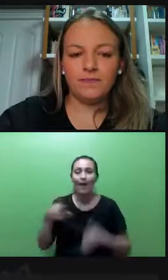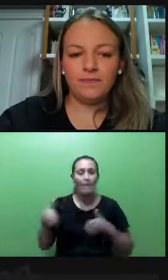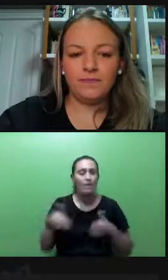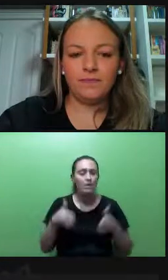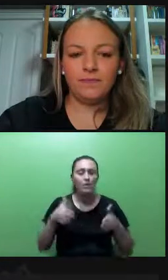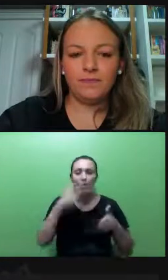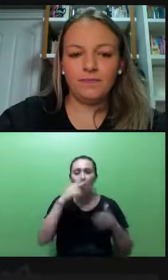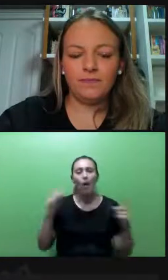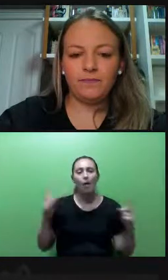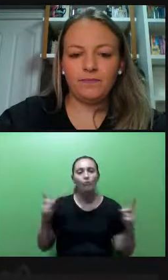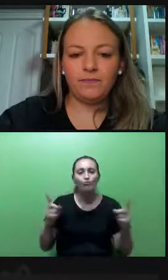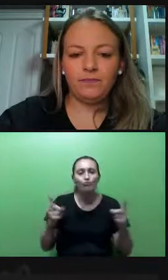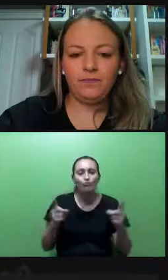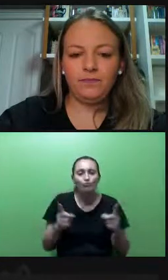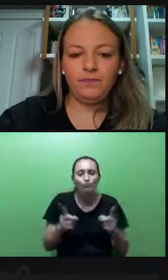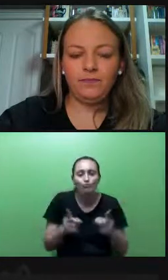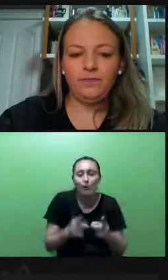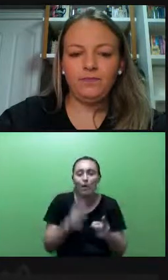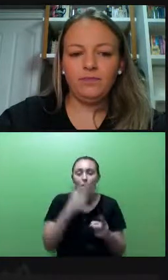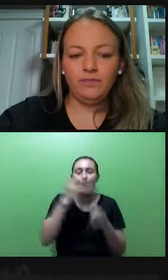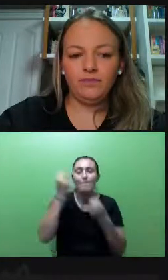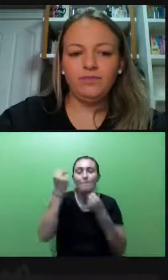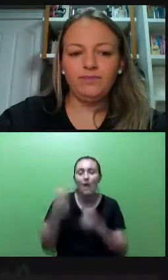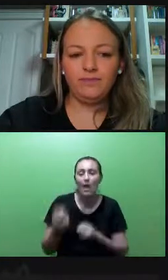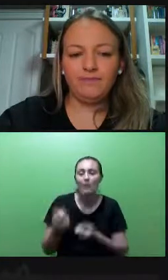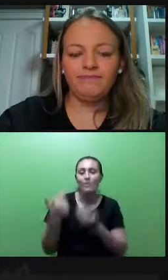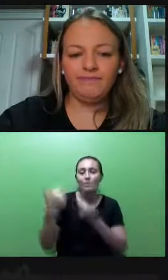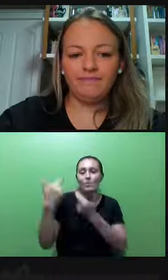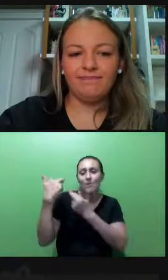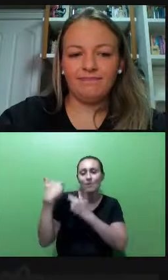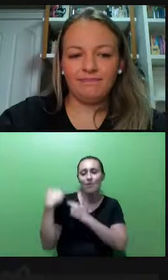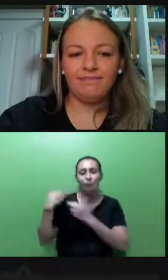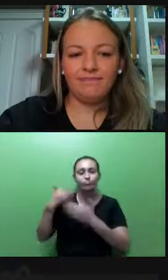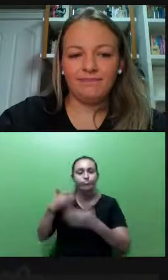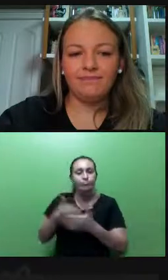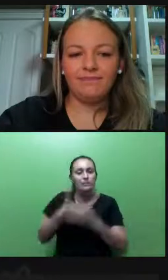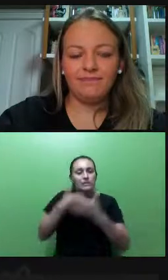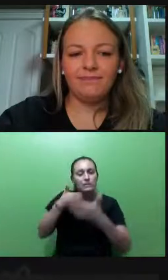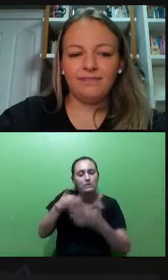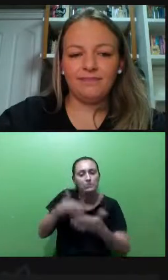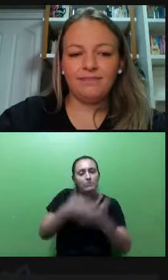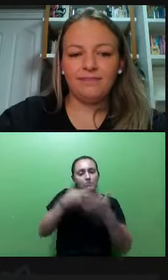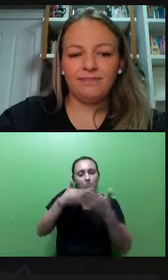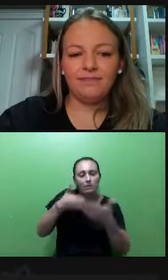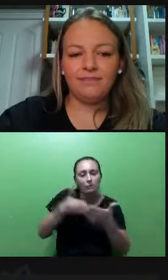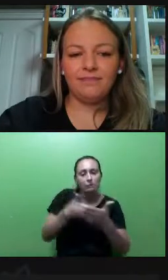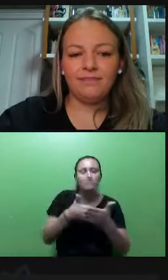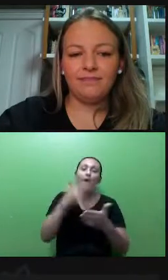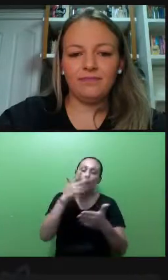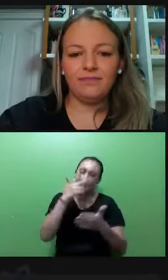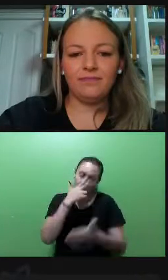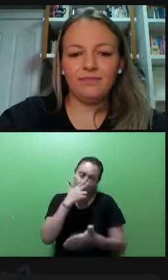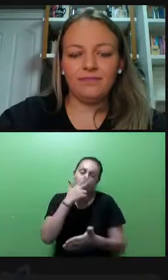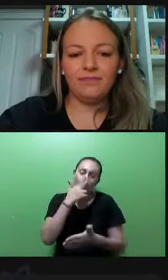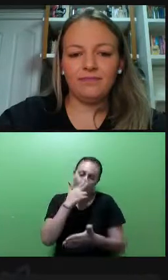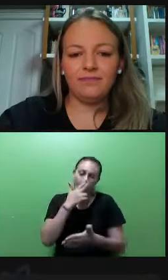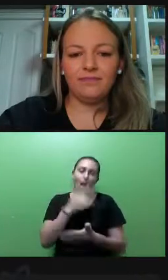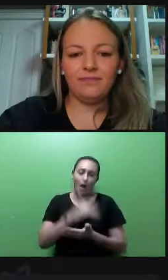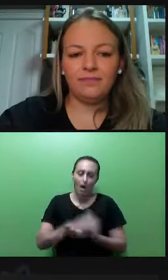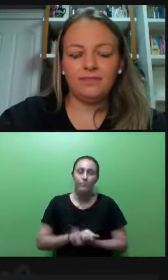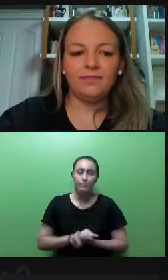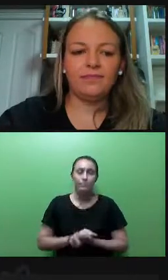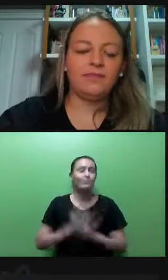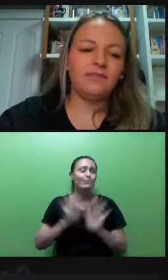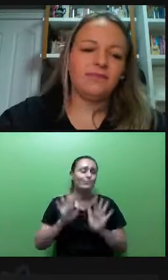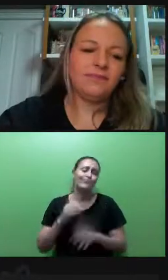como se as pessoas fossem tendo pesos que vão, né, barreiras que vão segurando e elas vão afunilando. E eu vou trazer um exemplo para a